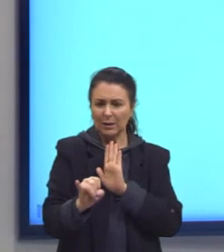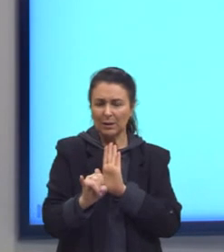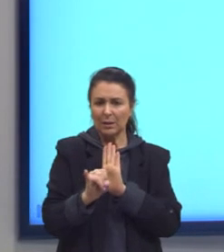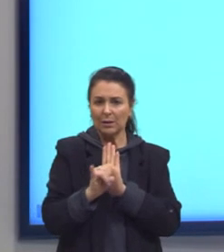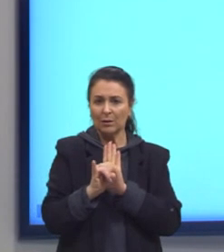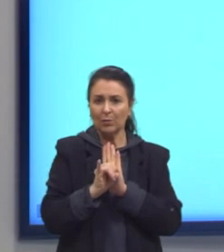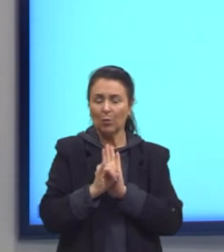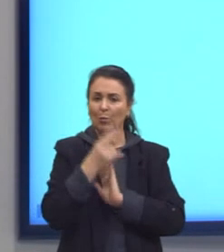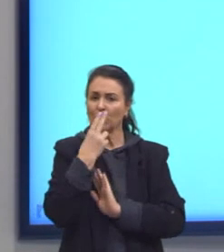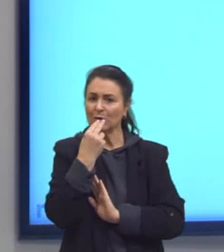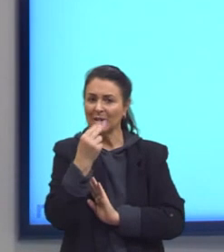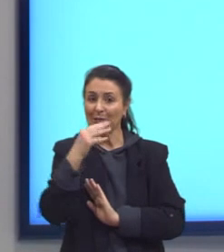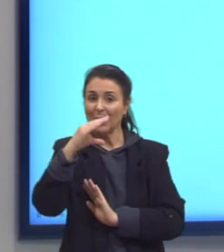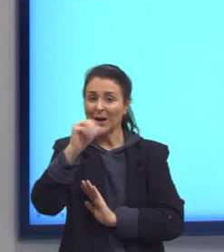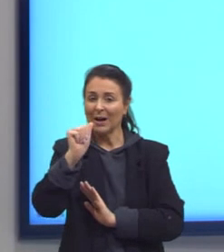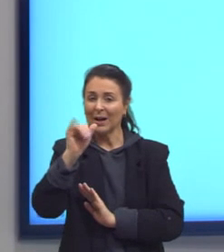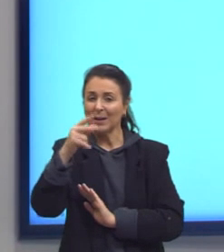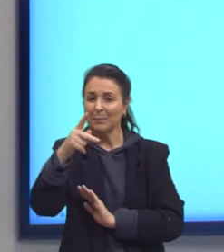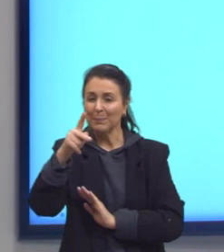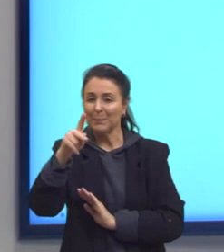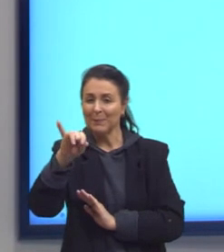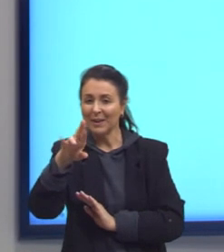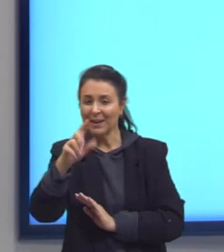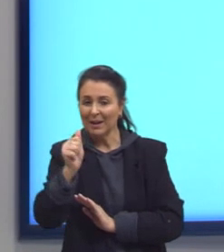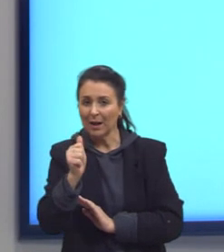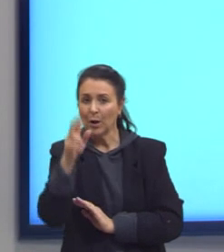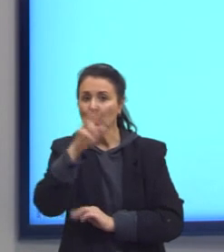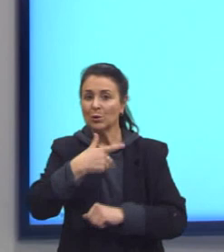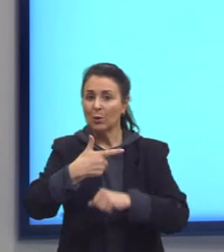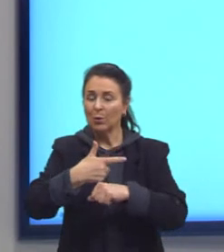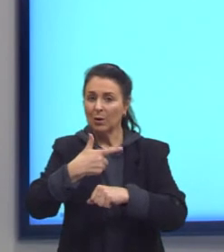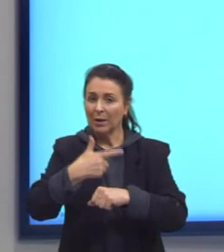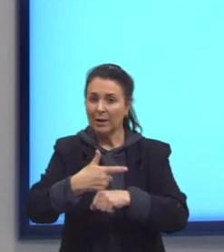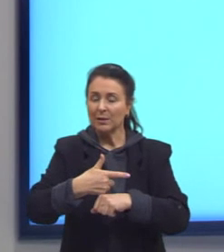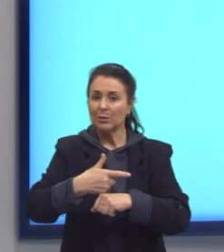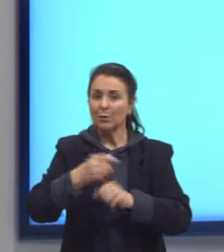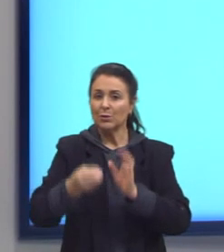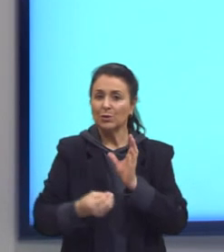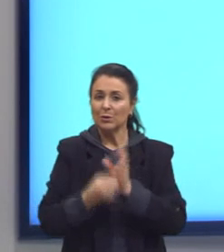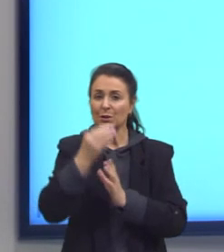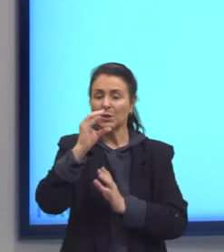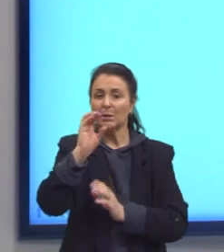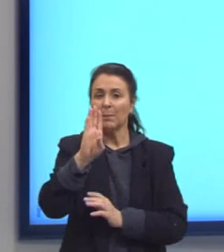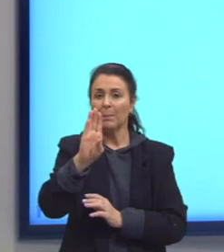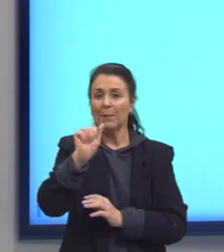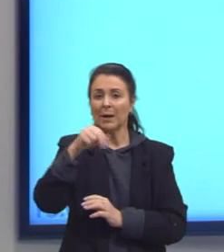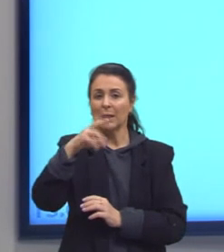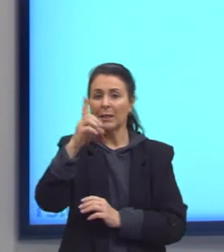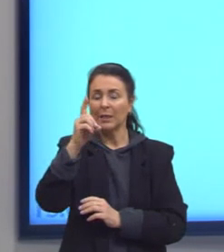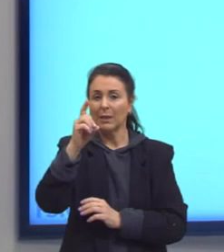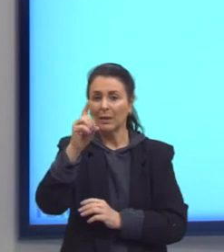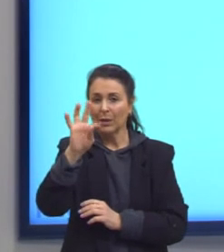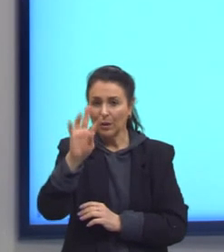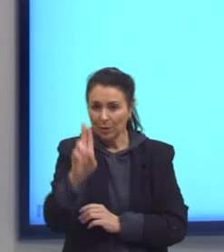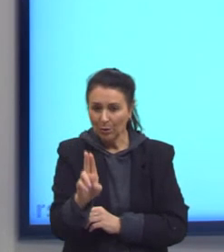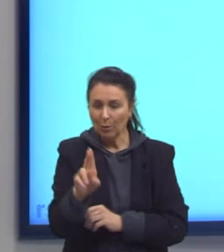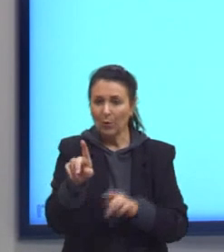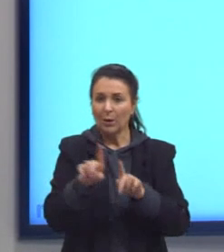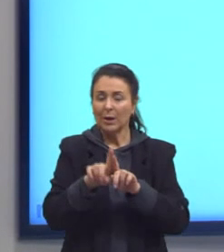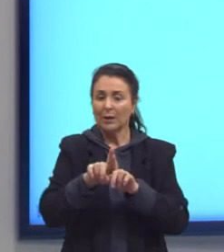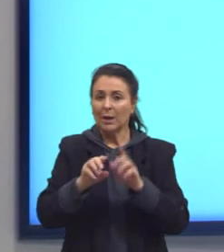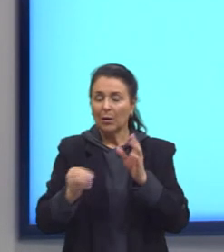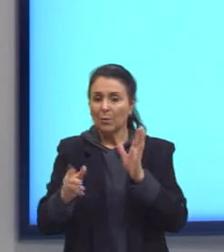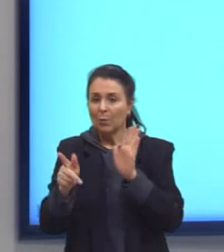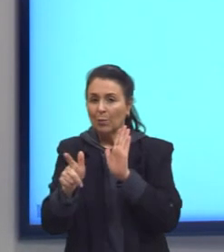como dialeto caipira. usam um léxico de origem banto, quimbombo, principalmente cujo papel social